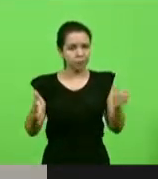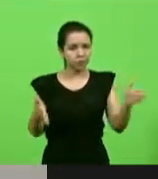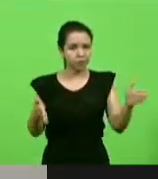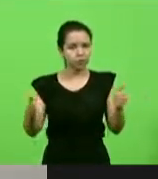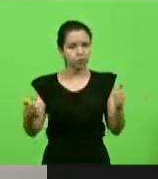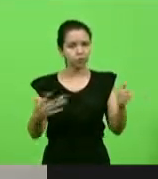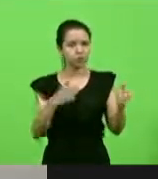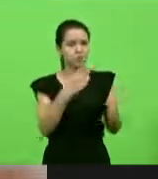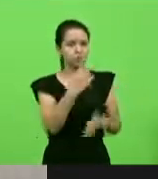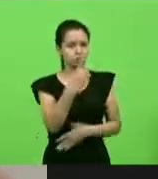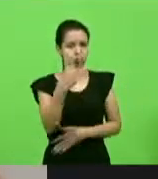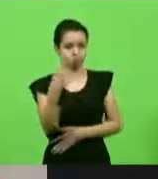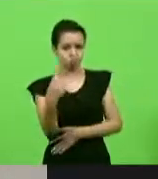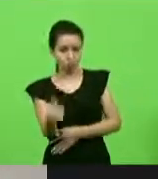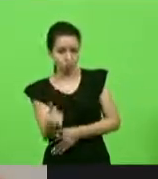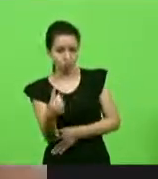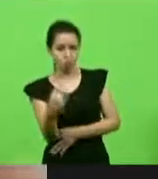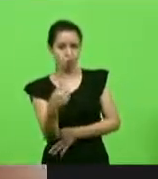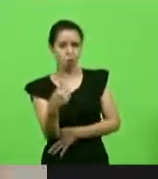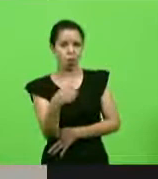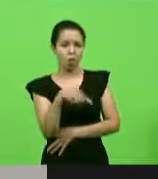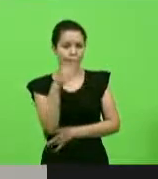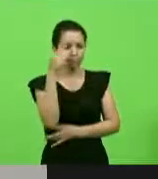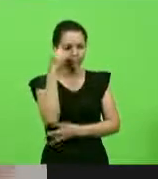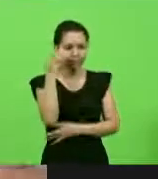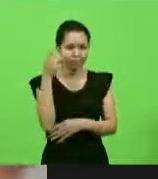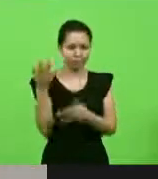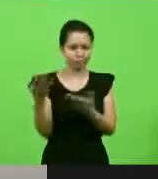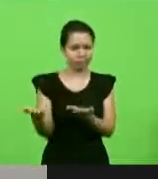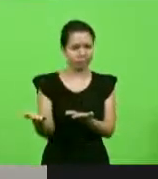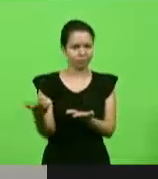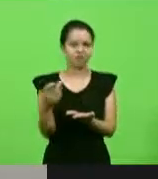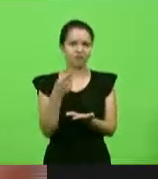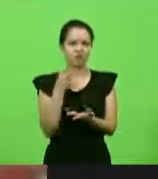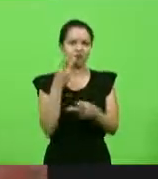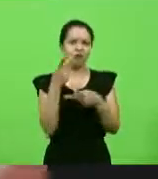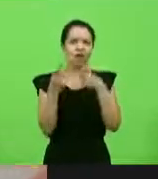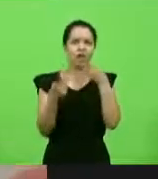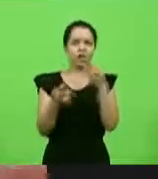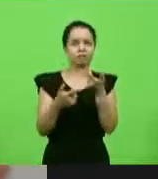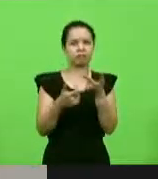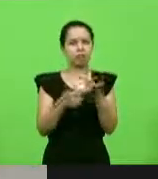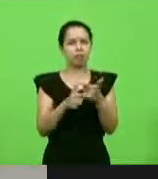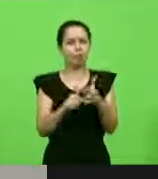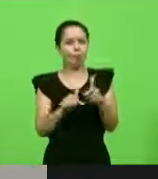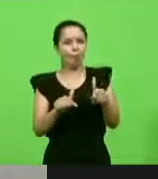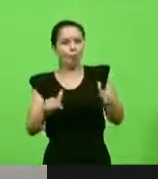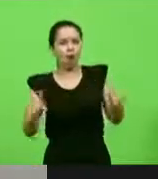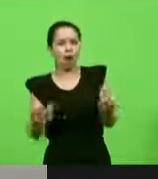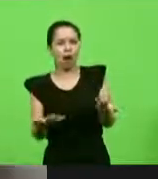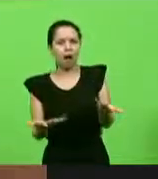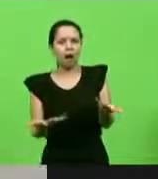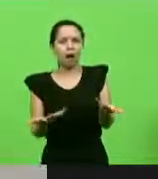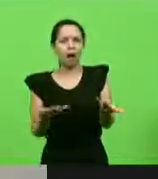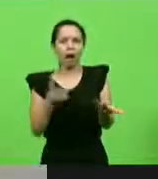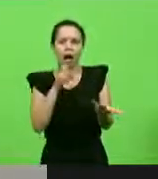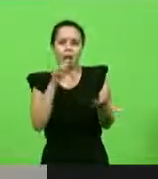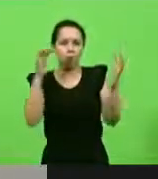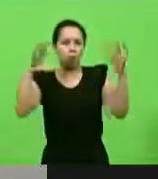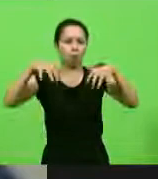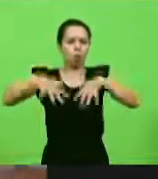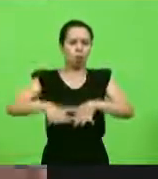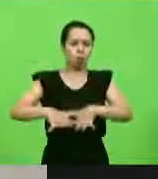pensa desta forma que não adianta nós ficar falando de seca, de enxuradas, de enchentes, das